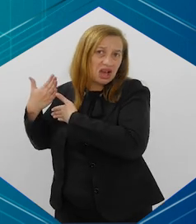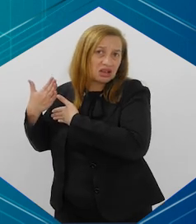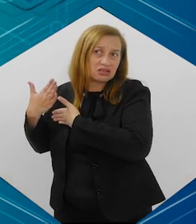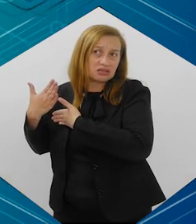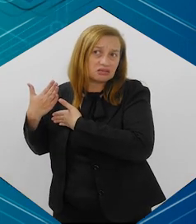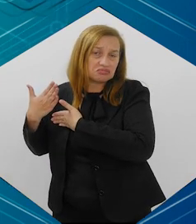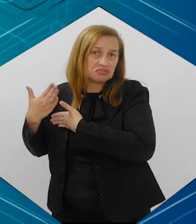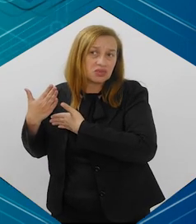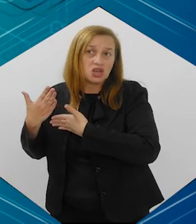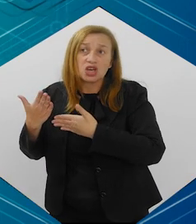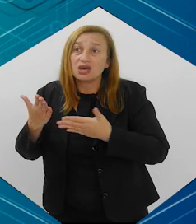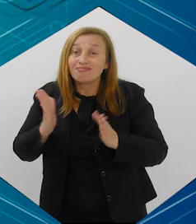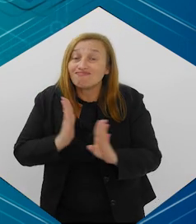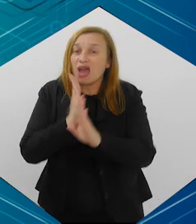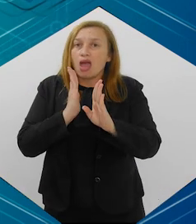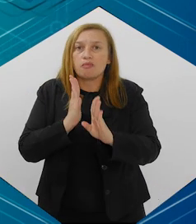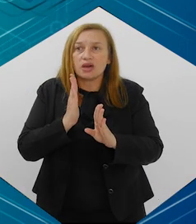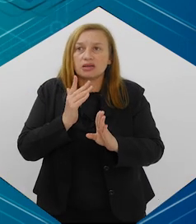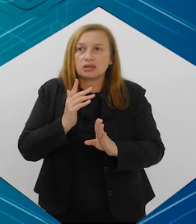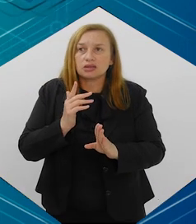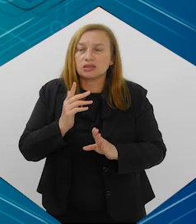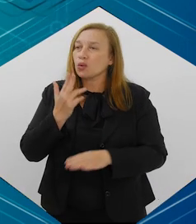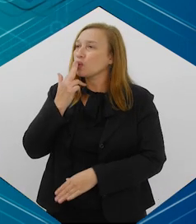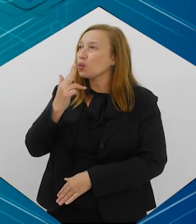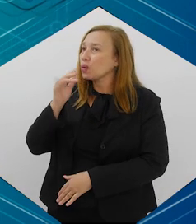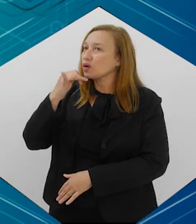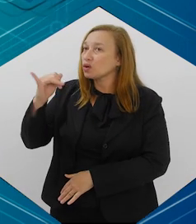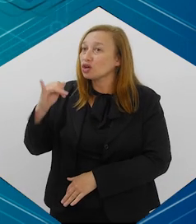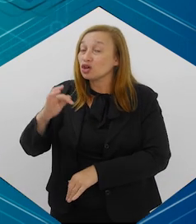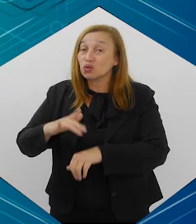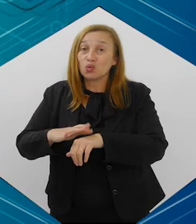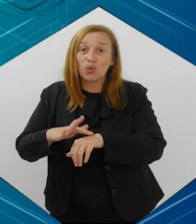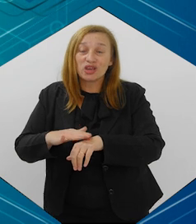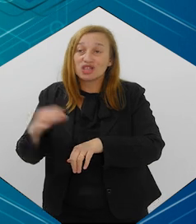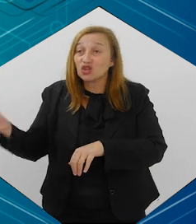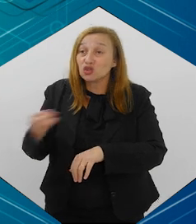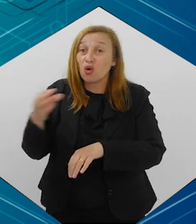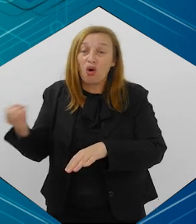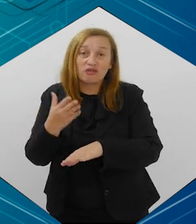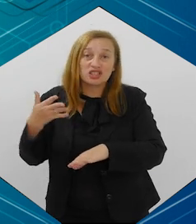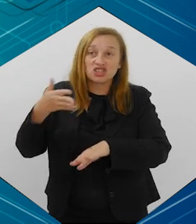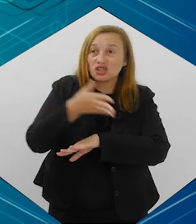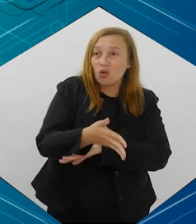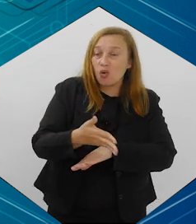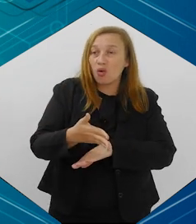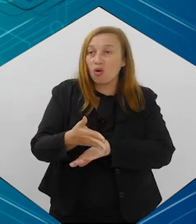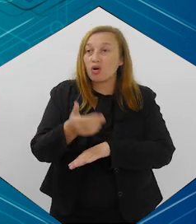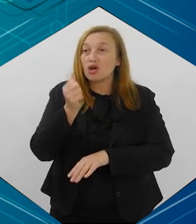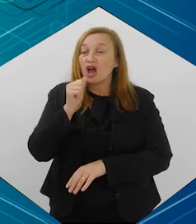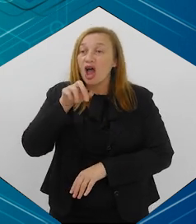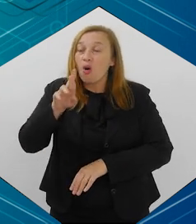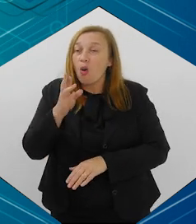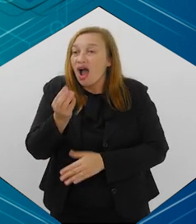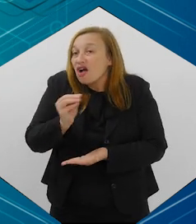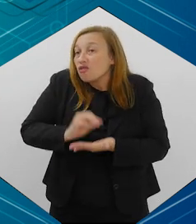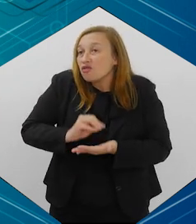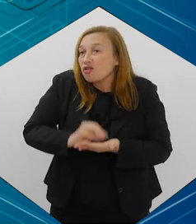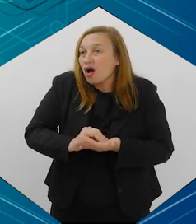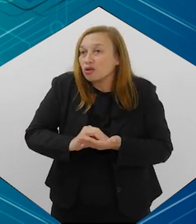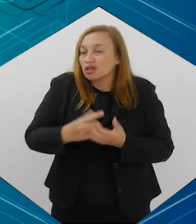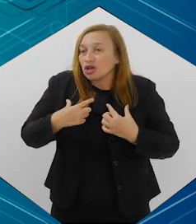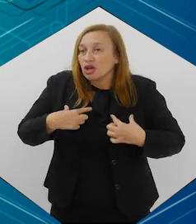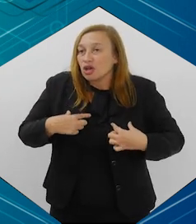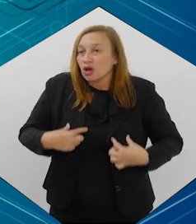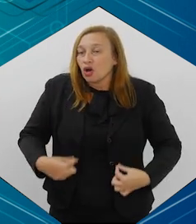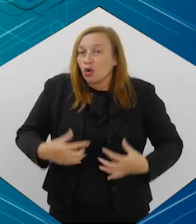na classificação internacional da doença. E, de repente, o vape trouxe uma doença nova, que é uma insuficiência pulmonar aguda grave,